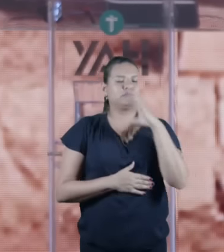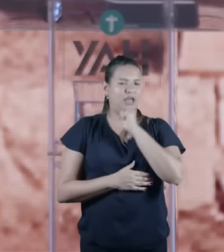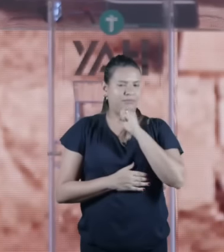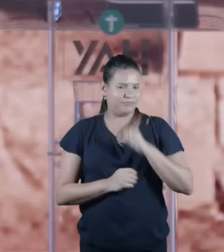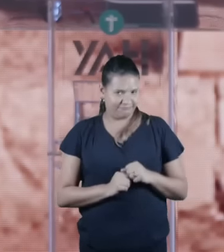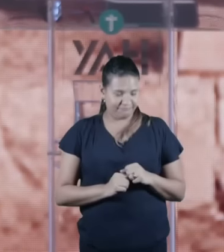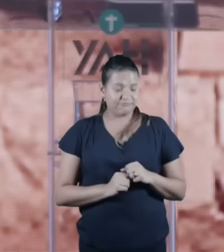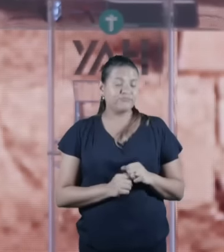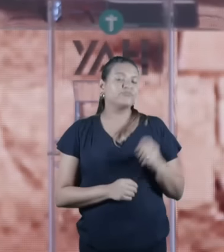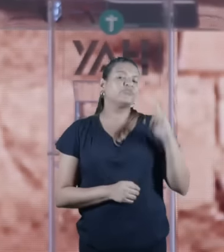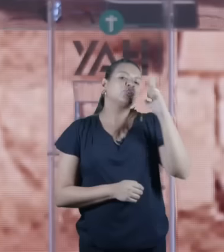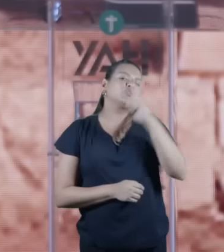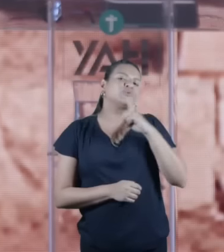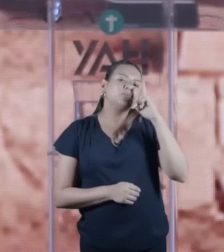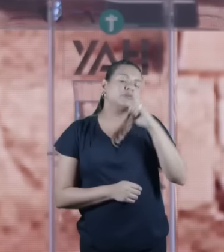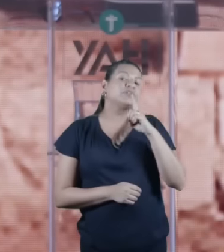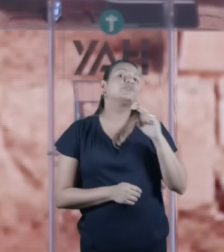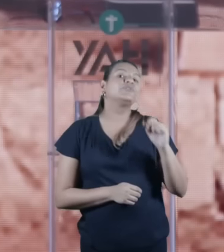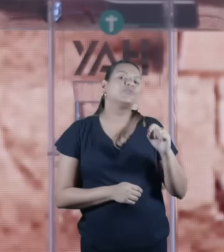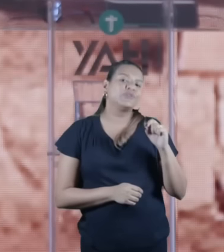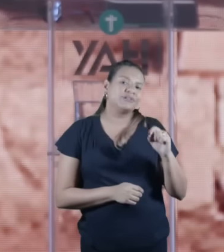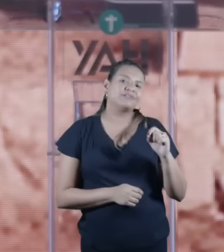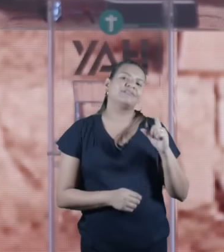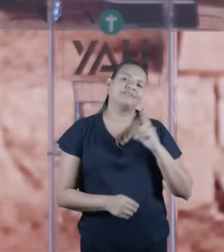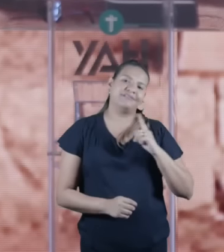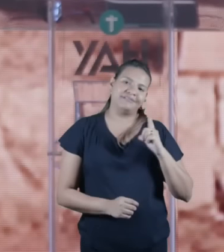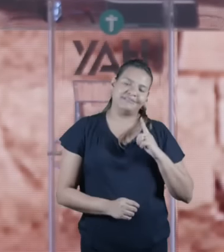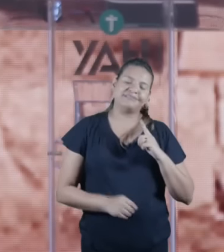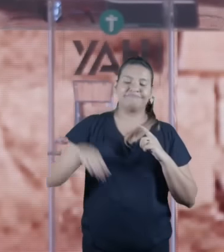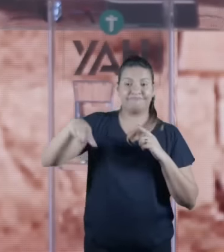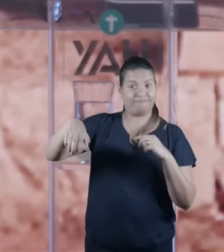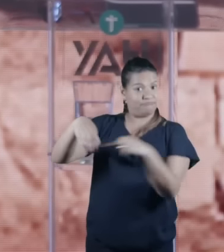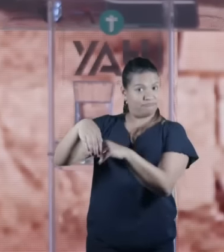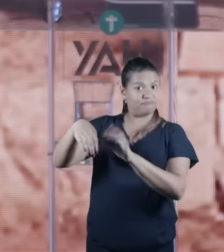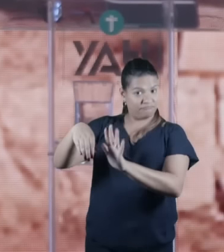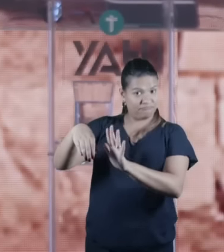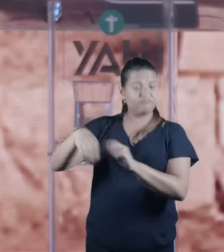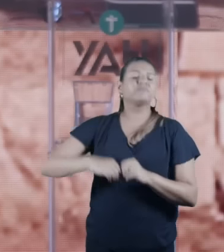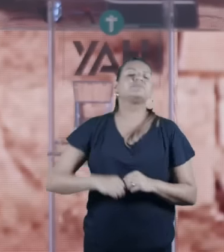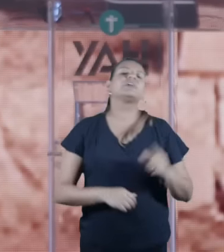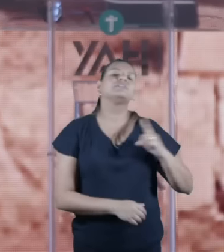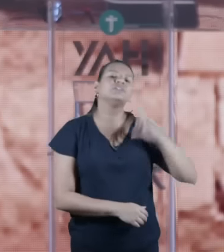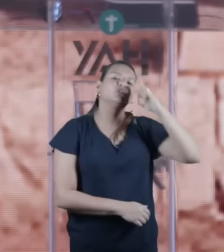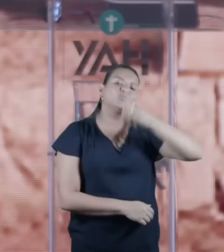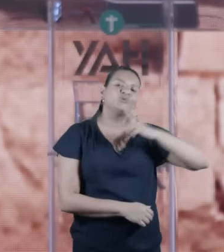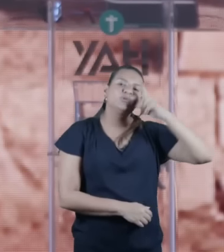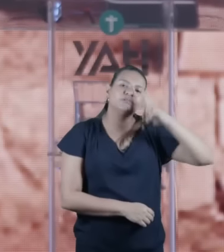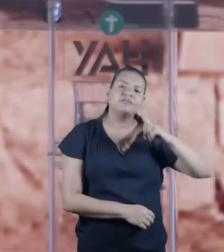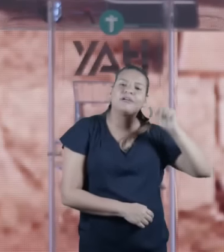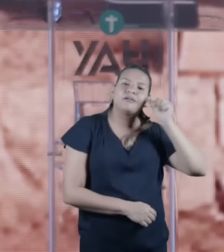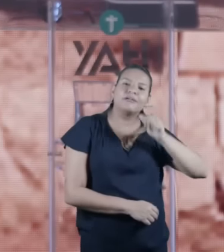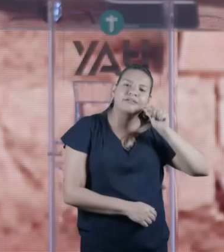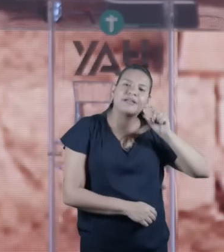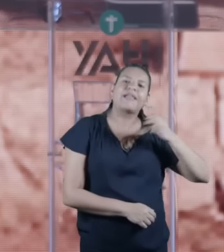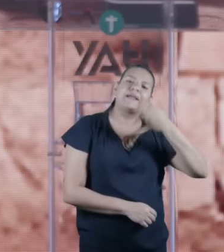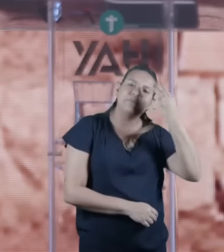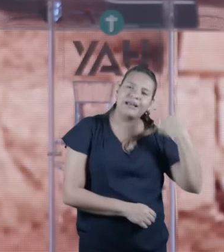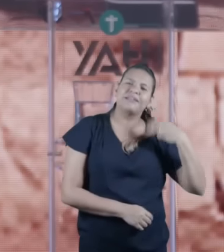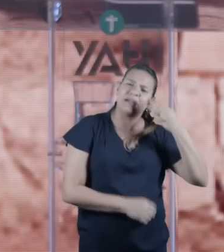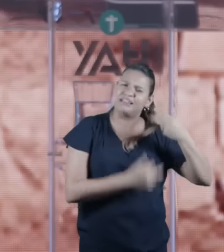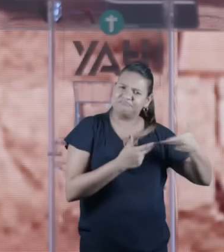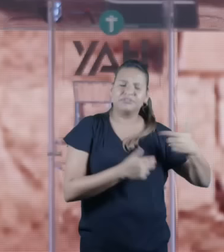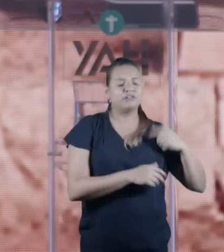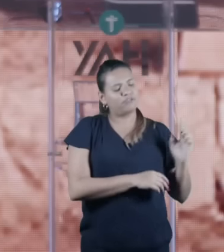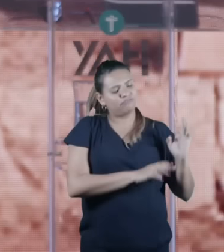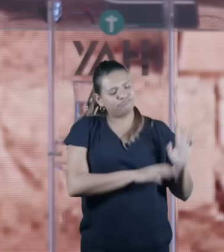no domingo as Marias voltam o domingo o primeiro dia da semana elas voltam e elas chegam e veem o sepulcro aberto elas começam a ficar com